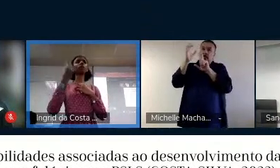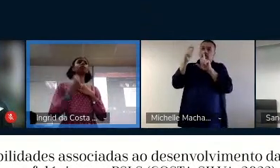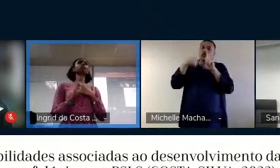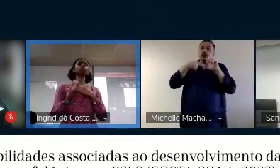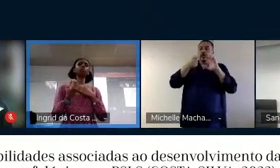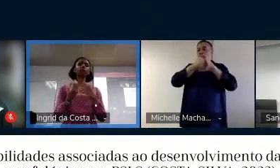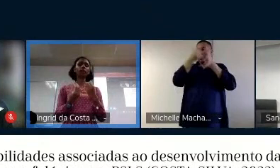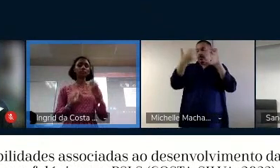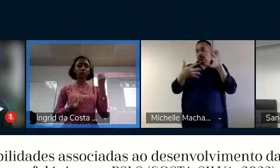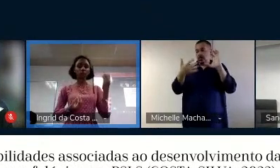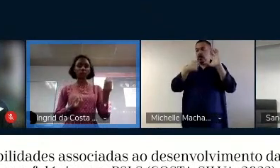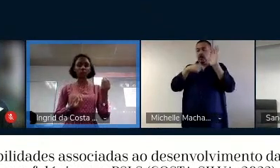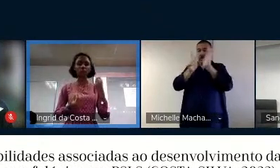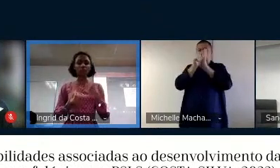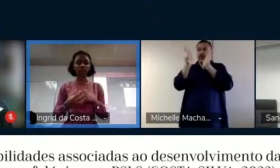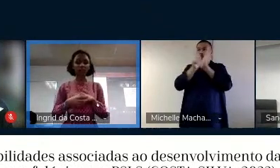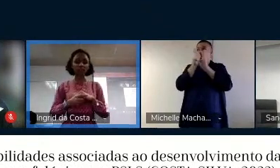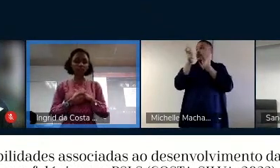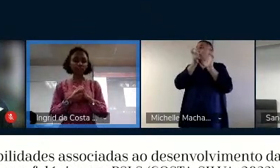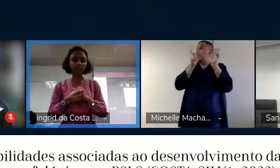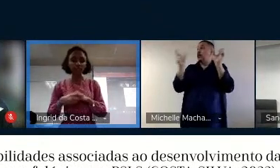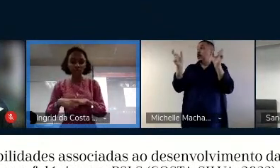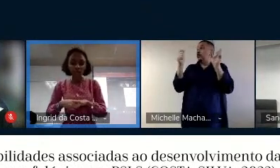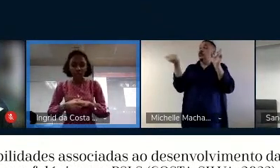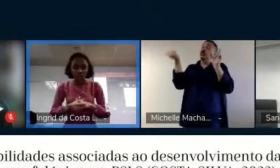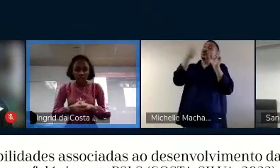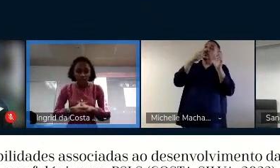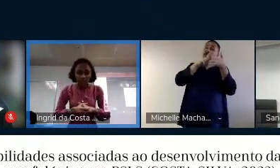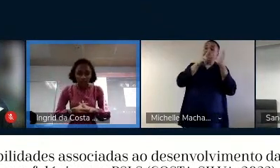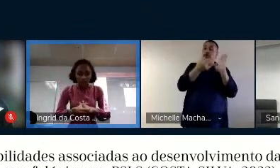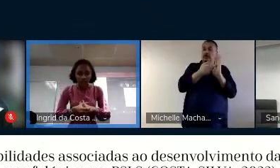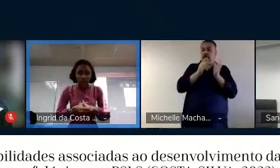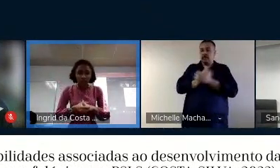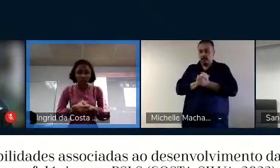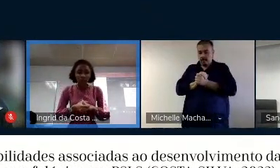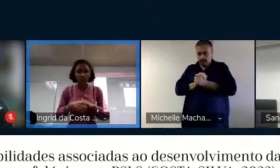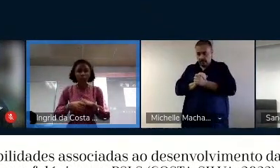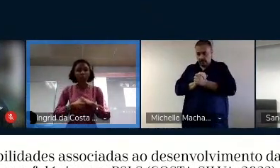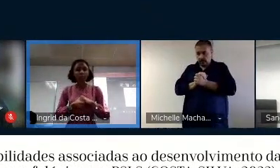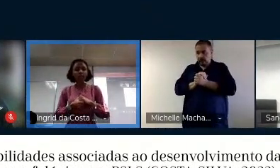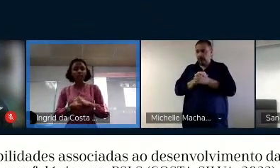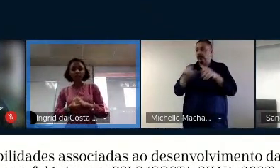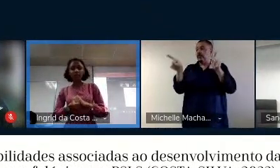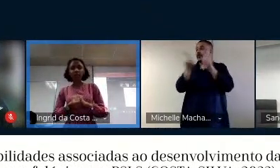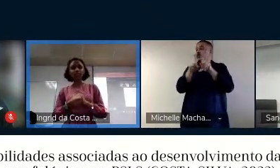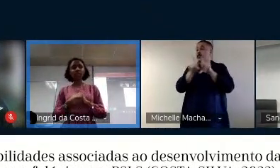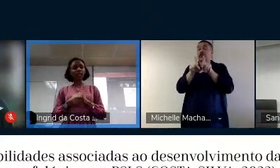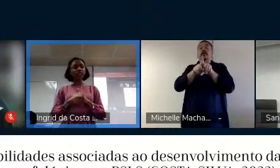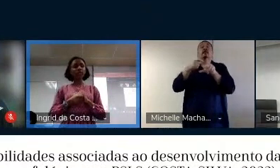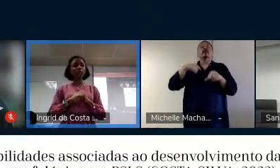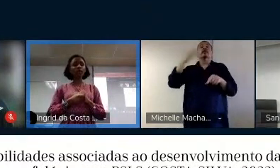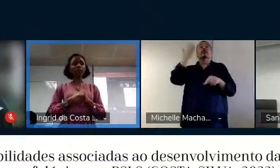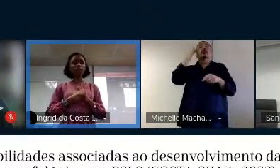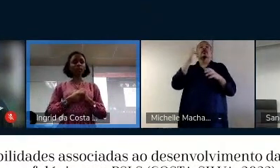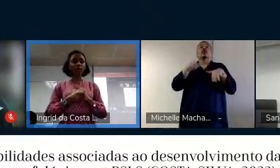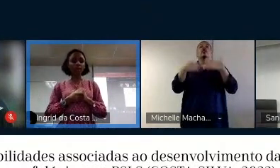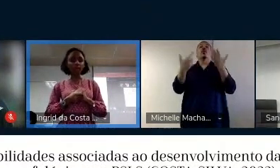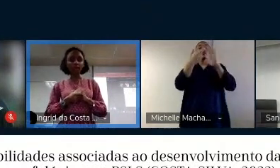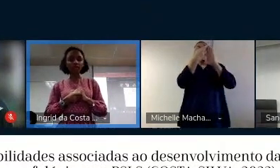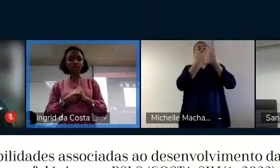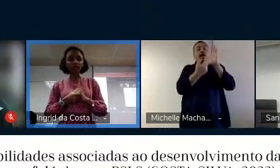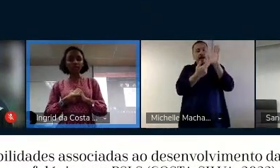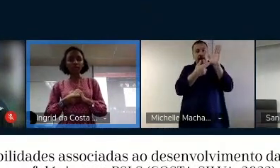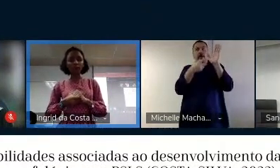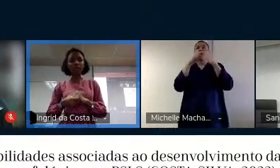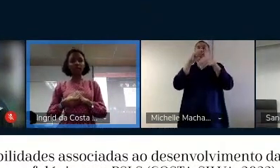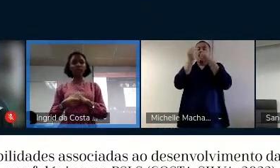categoria gramatical da palavra do que no significado em si. Também, compreender as regras de formação de